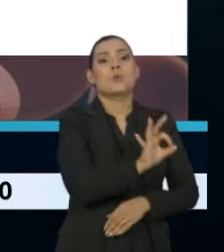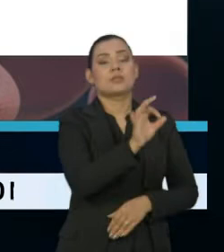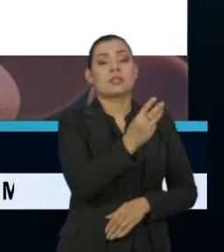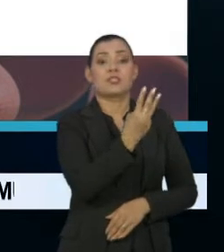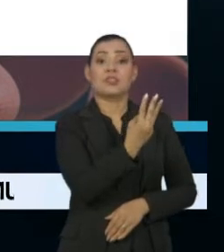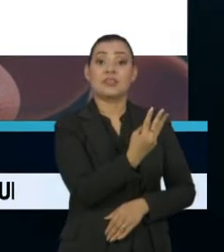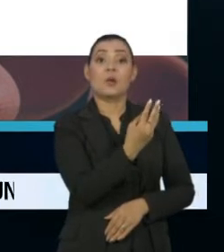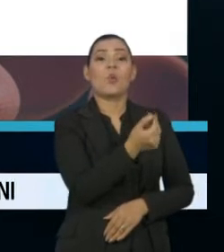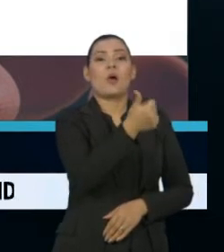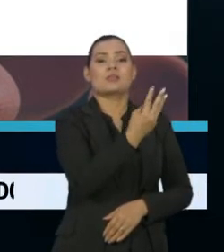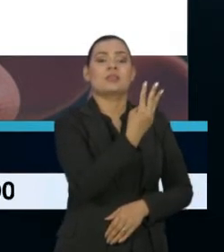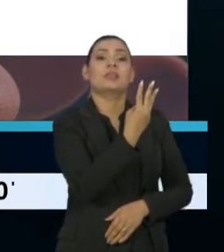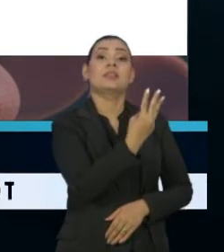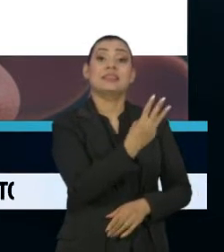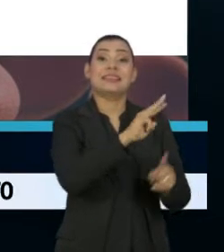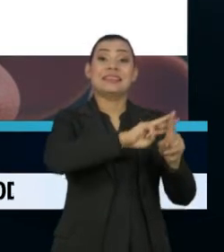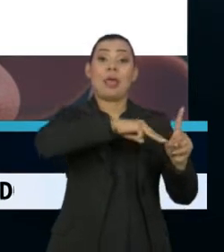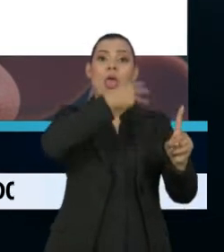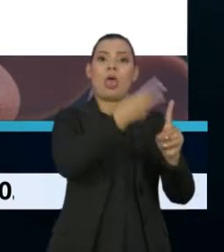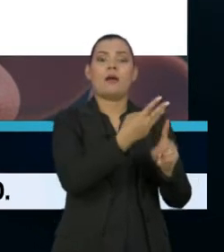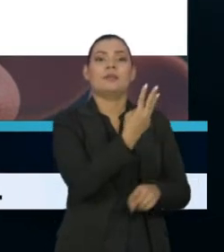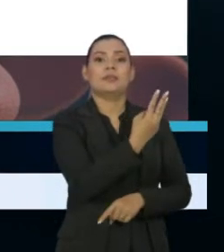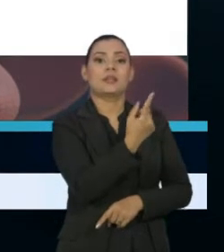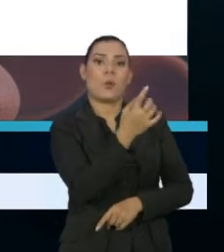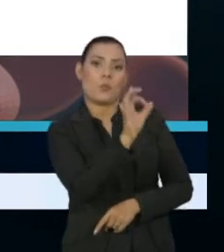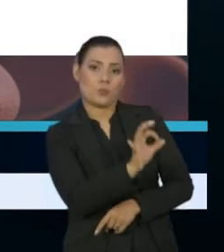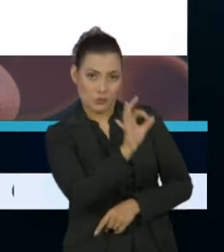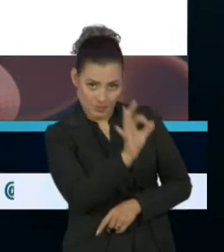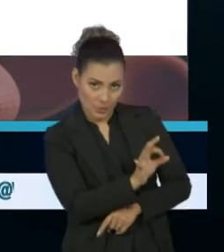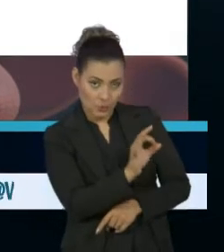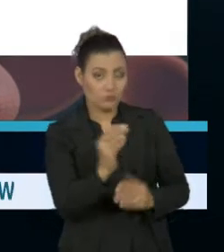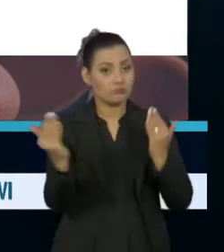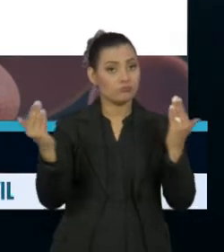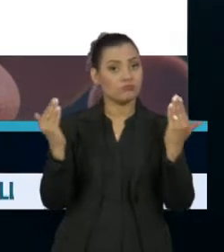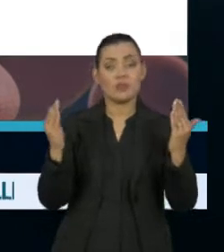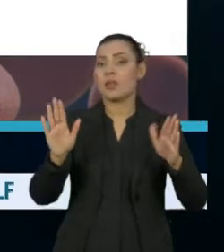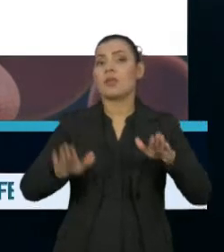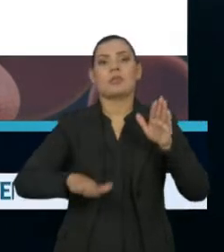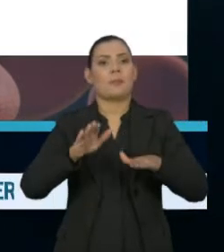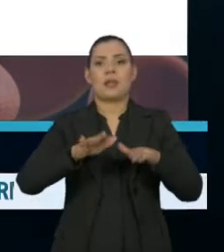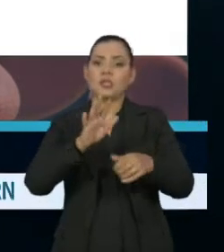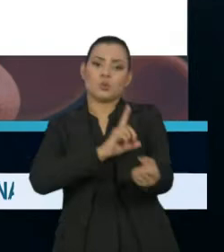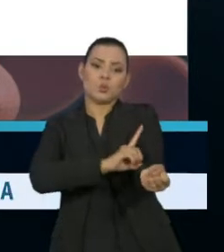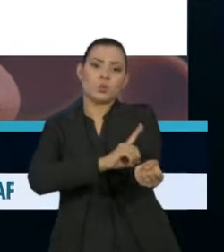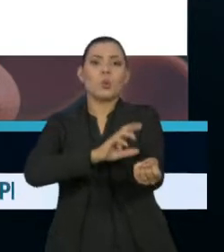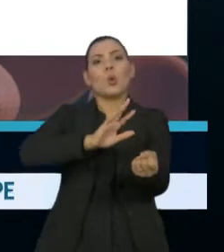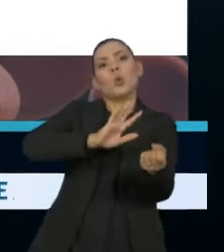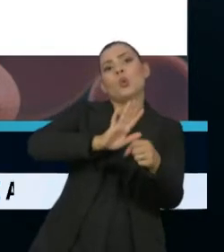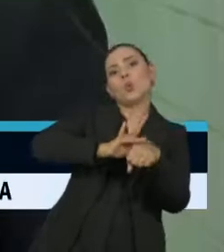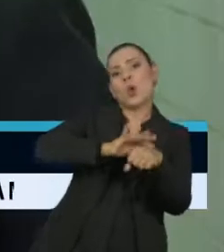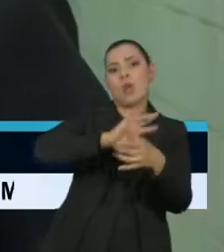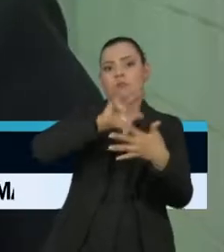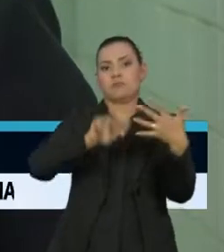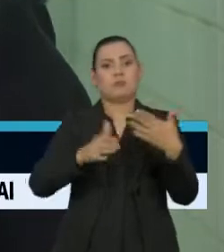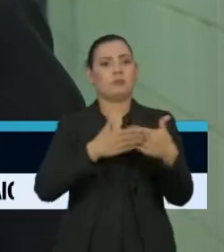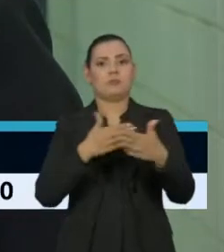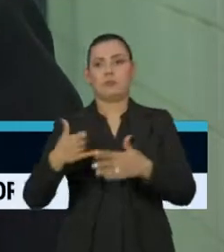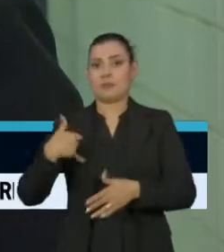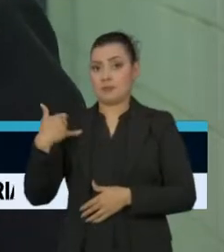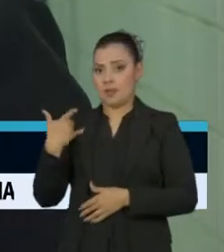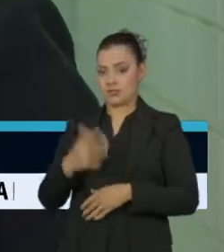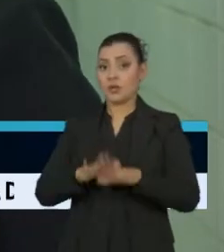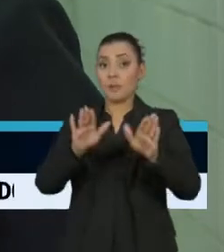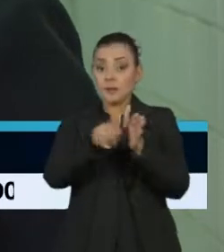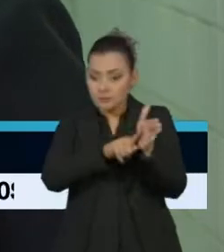foi de quase três vezes mais, independentemente de comorbidades ou faixa etária. O trabalho foi